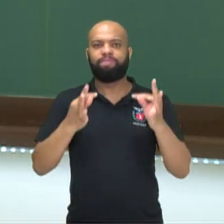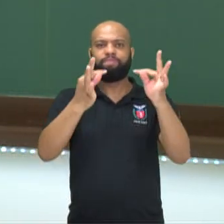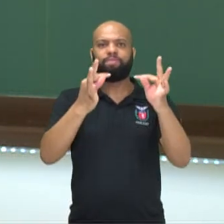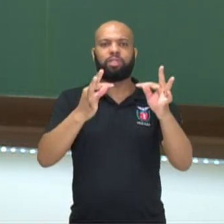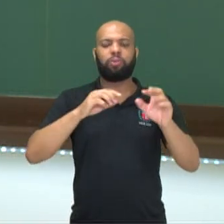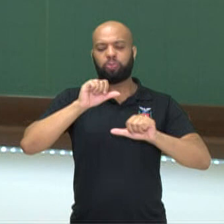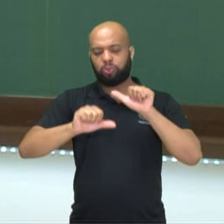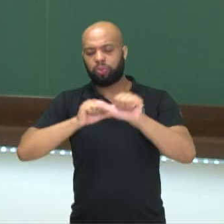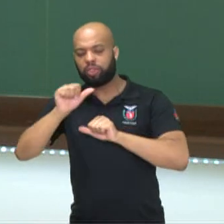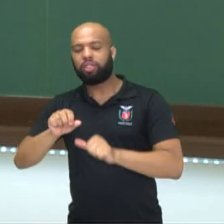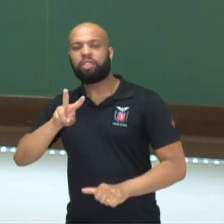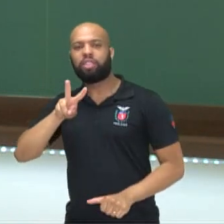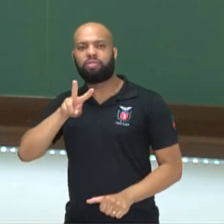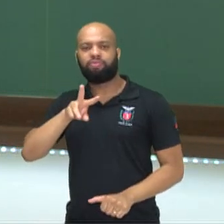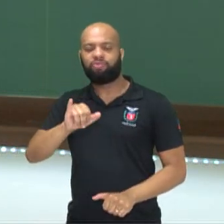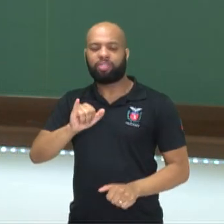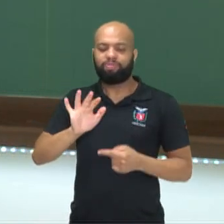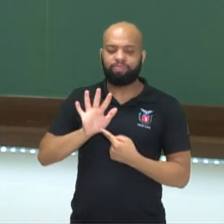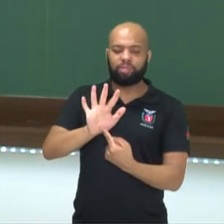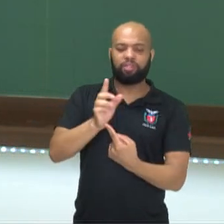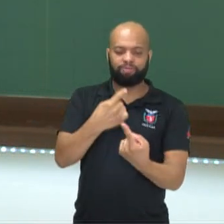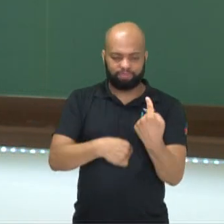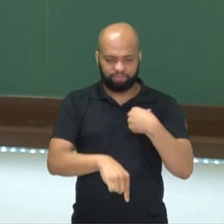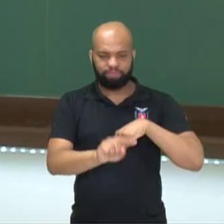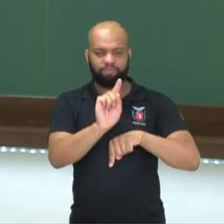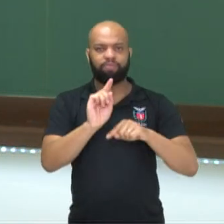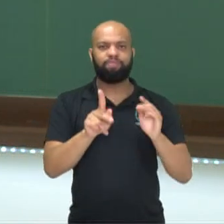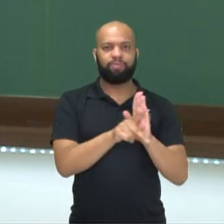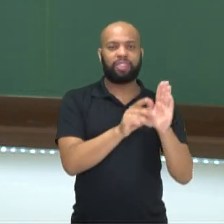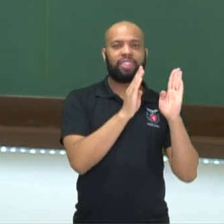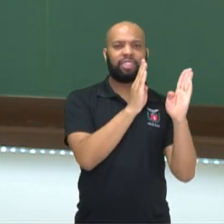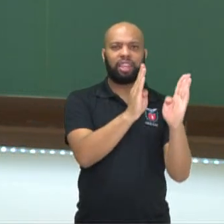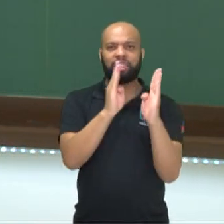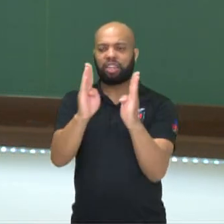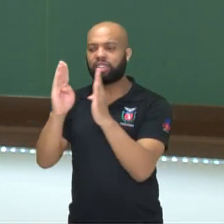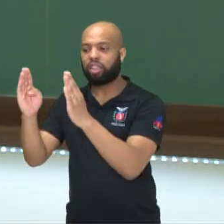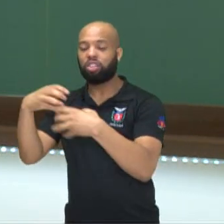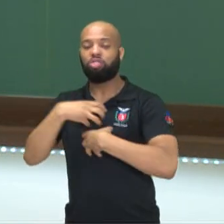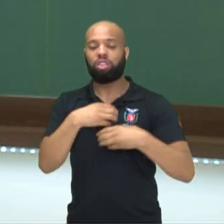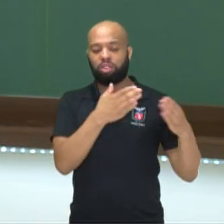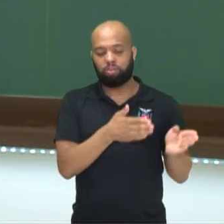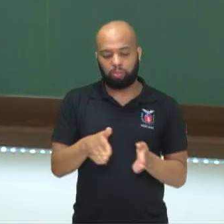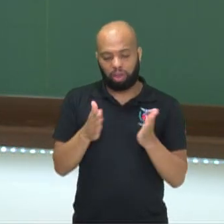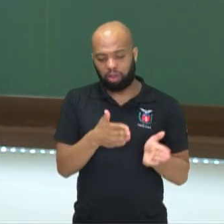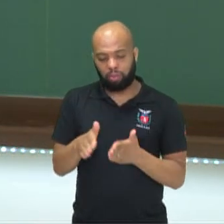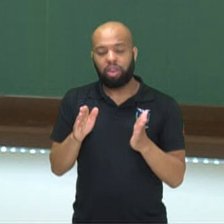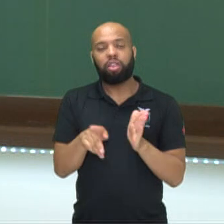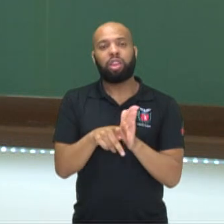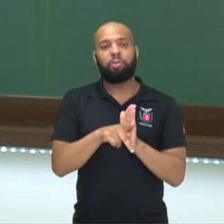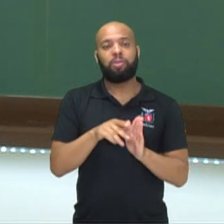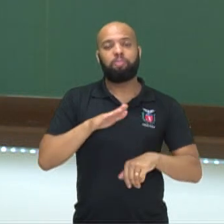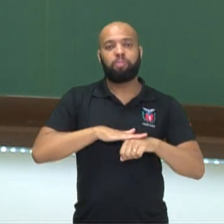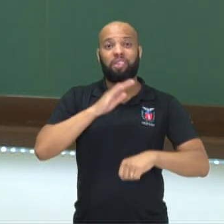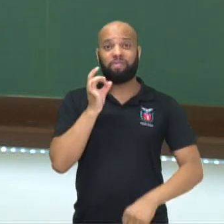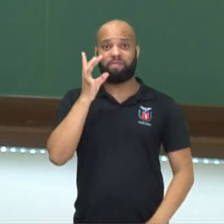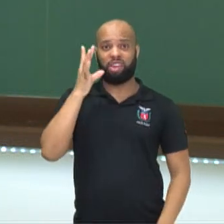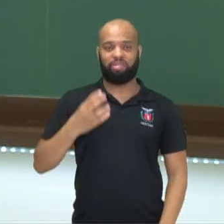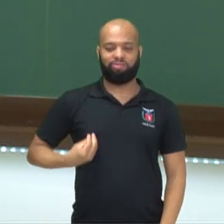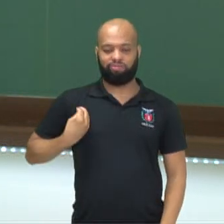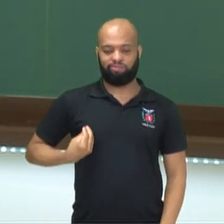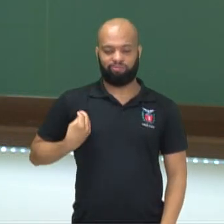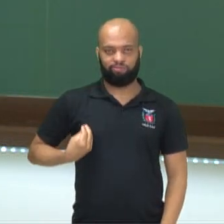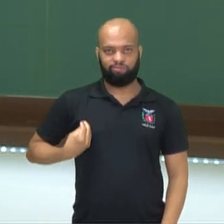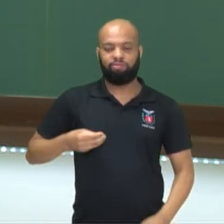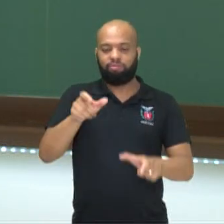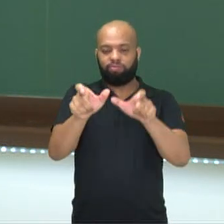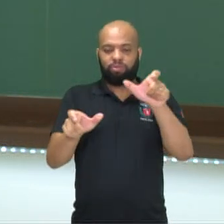vão representar um avanço nas etapas produtivas ou que vão facilitar a vida das pessoas, nós estamos falando em